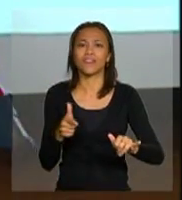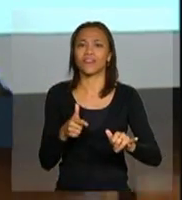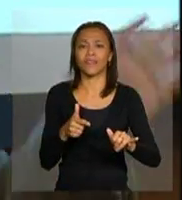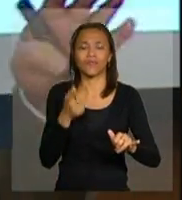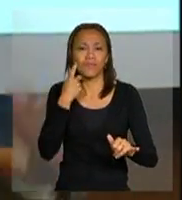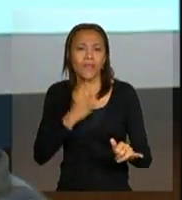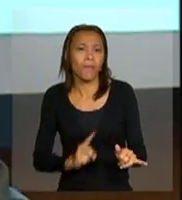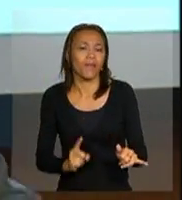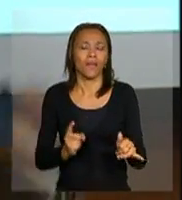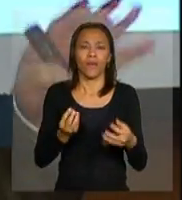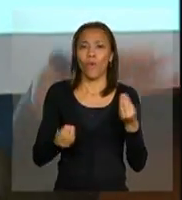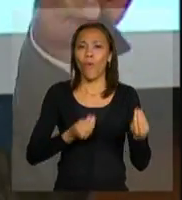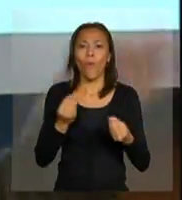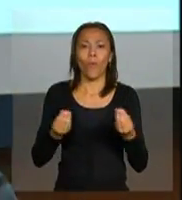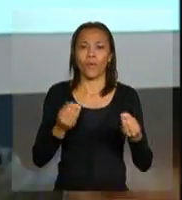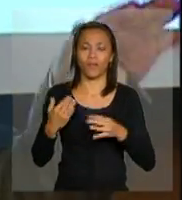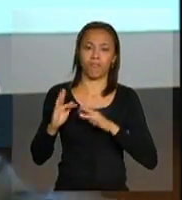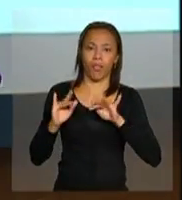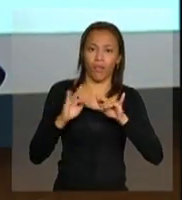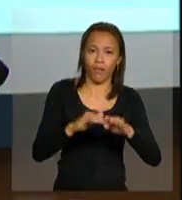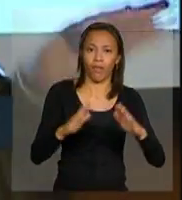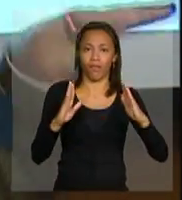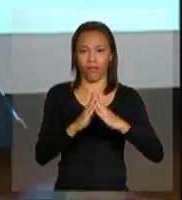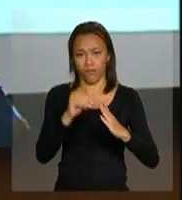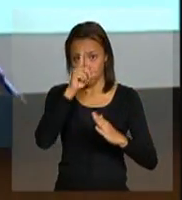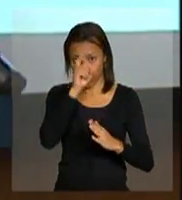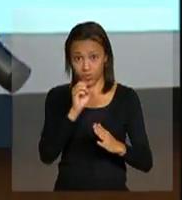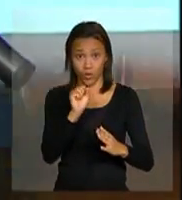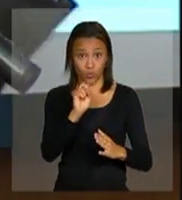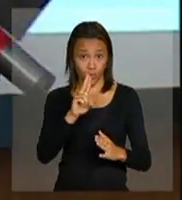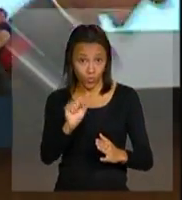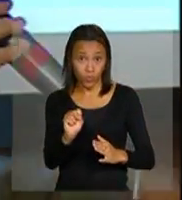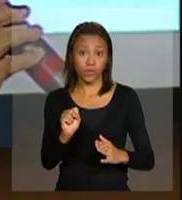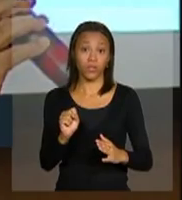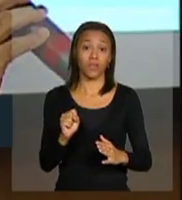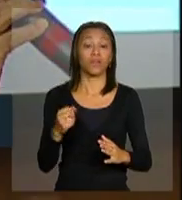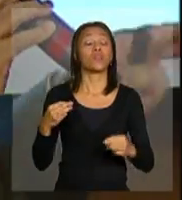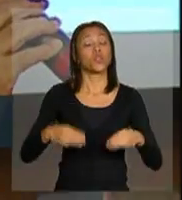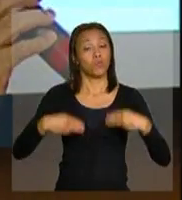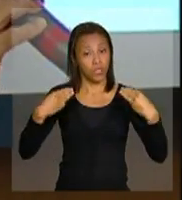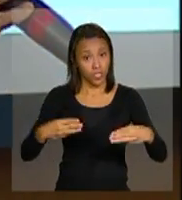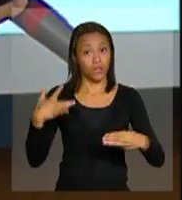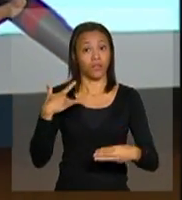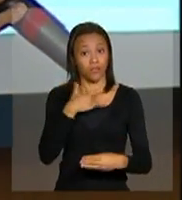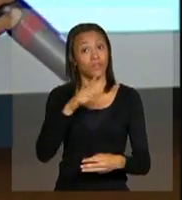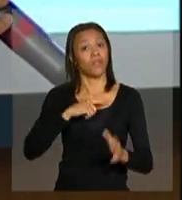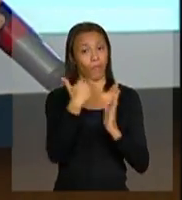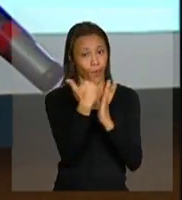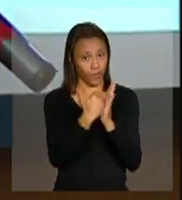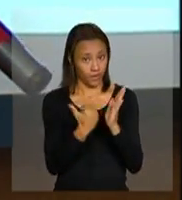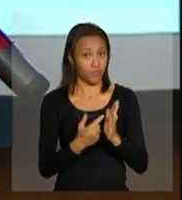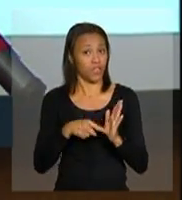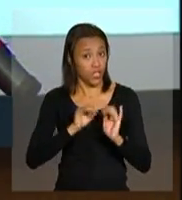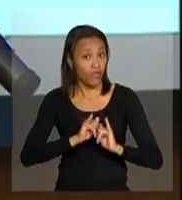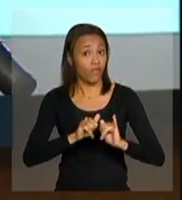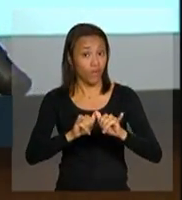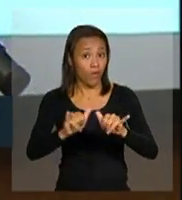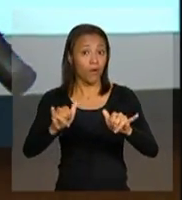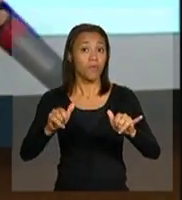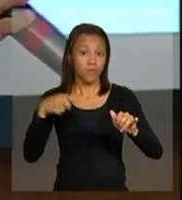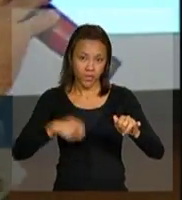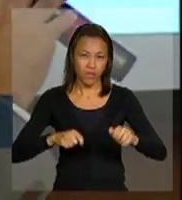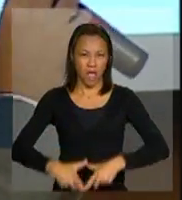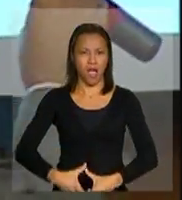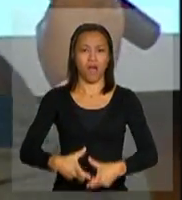adequado na rede do SUS. Isso é um fato bem documentado e que tem que ser batido. O Ministério da Saúde tem programas em relação a isso e temos realmente que